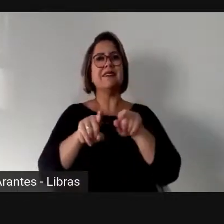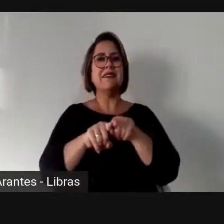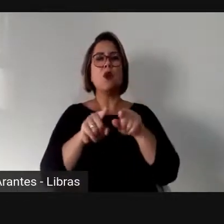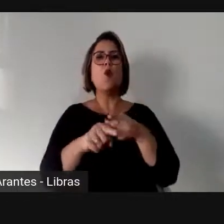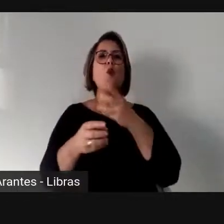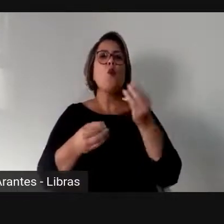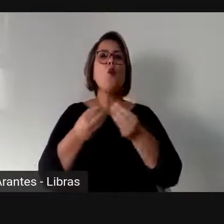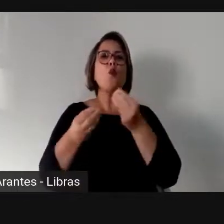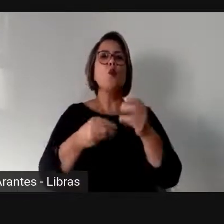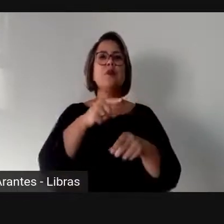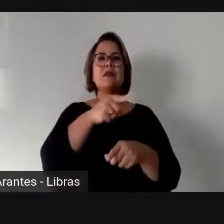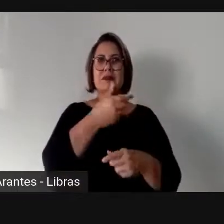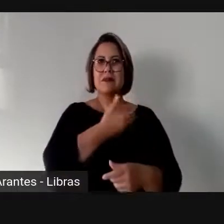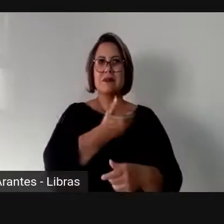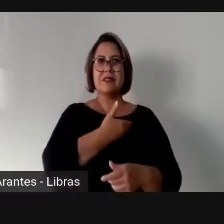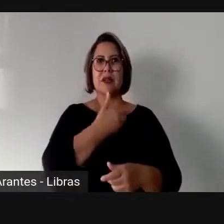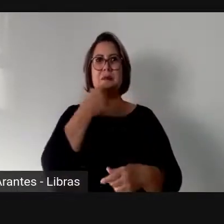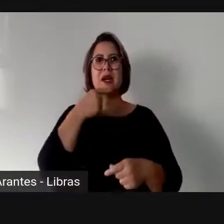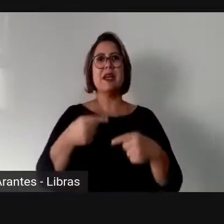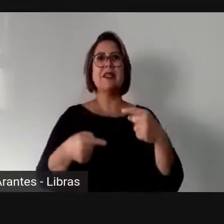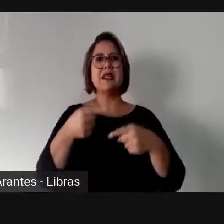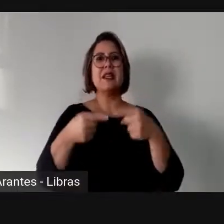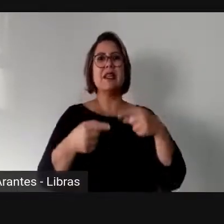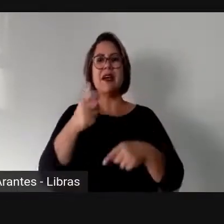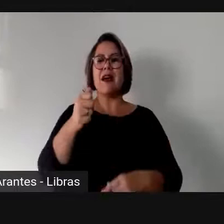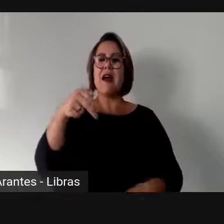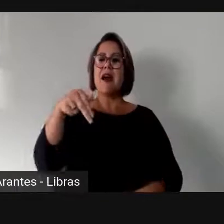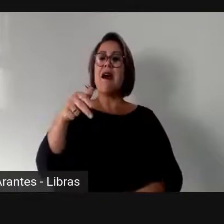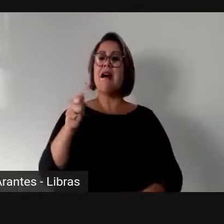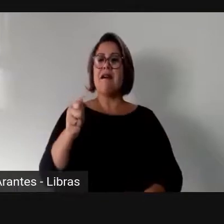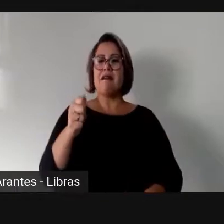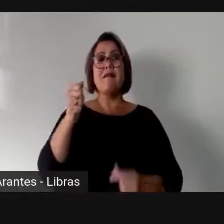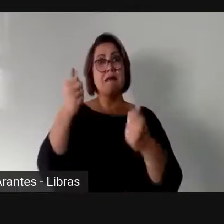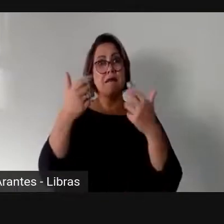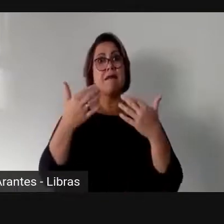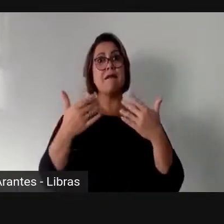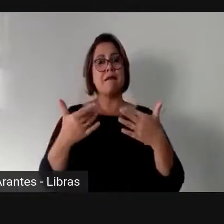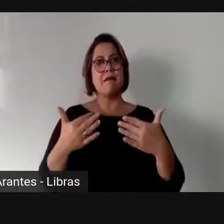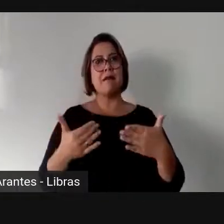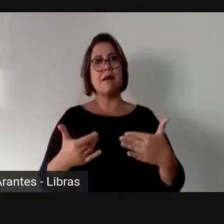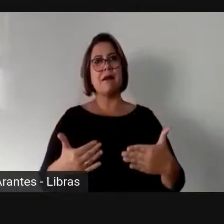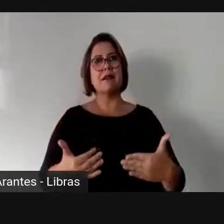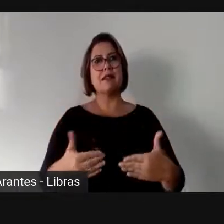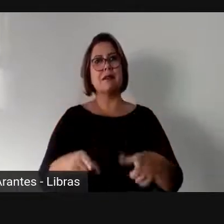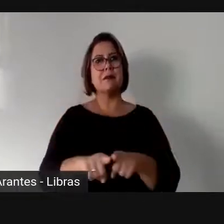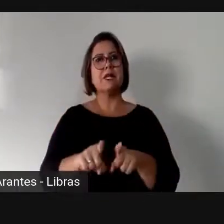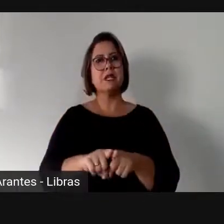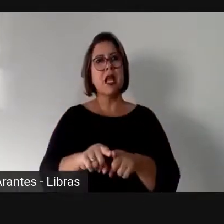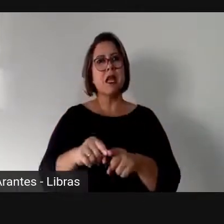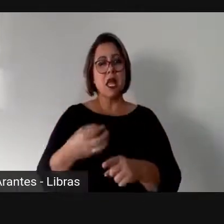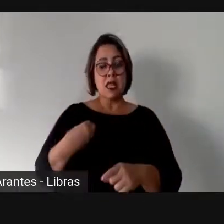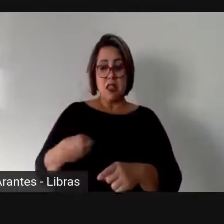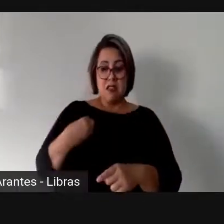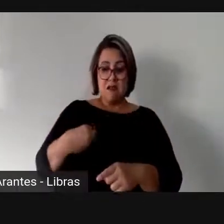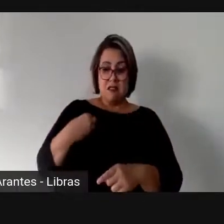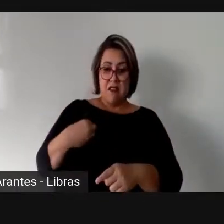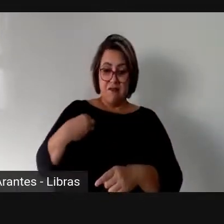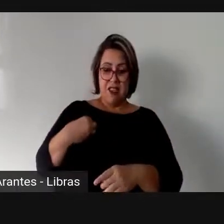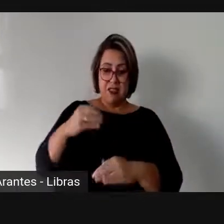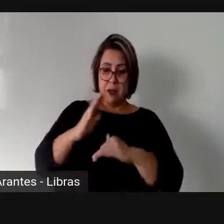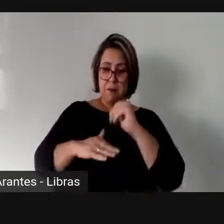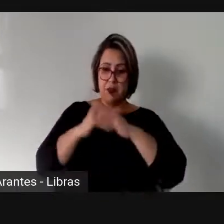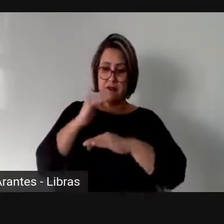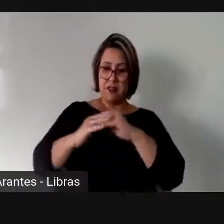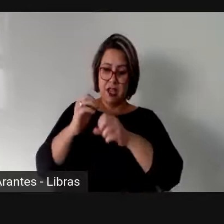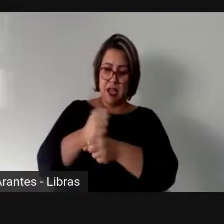colega de debate, a Ana, falava do carreirismo na política. Os homens têm